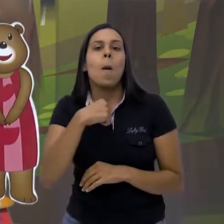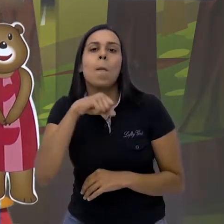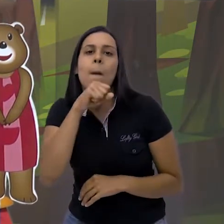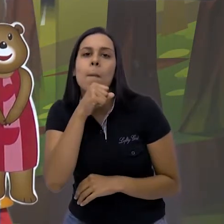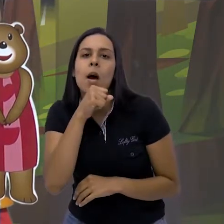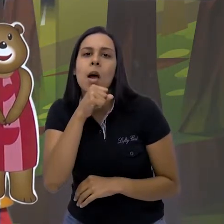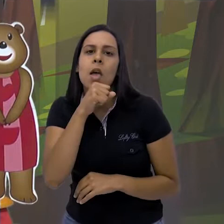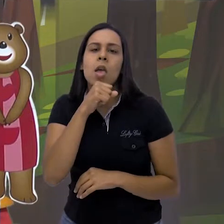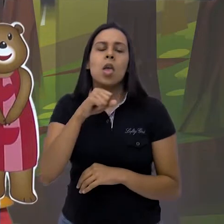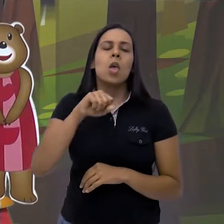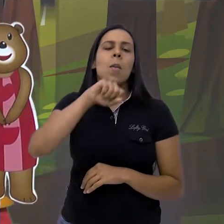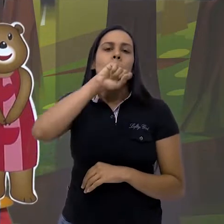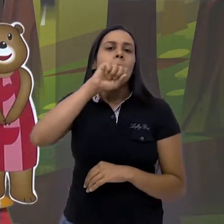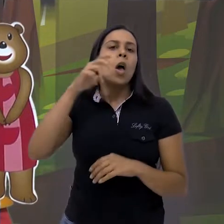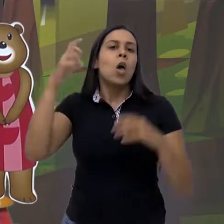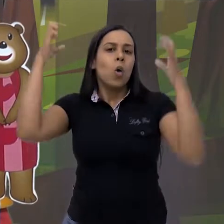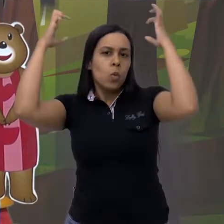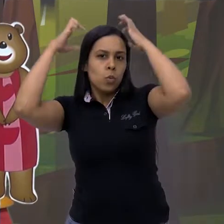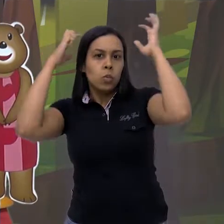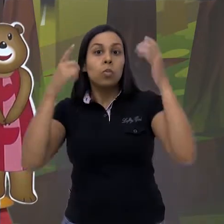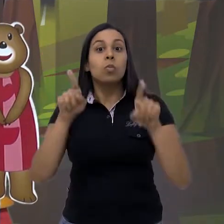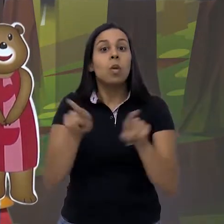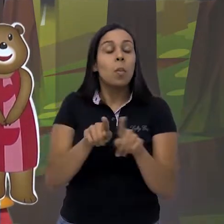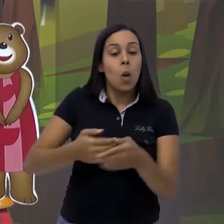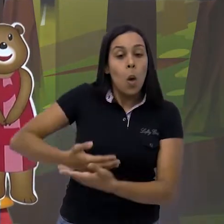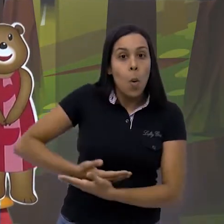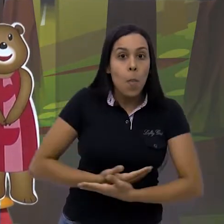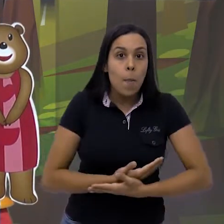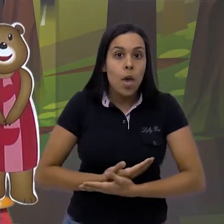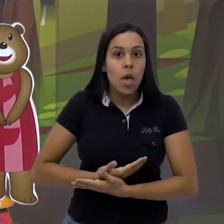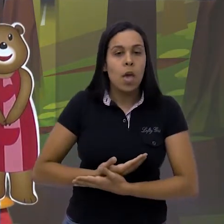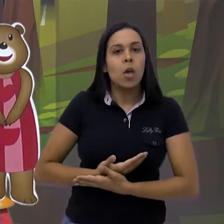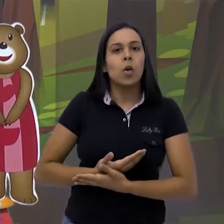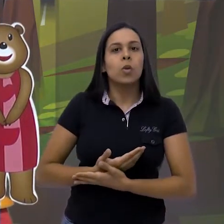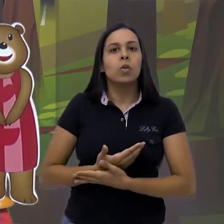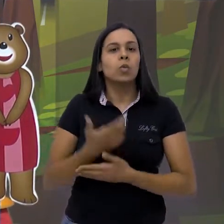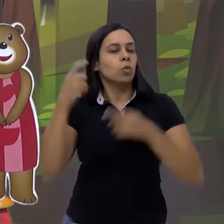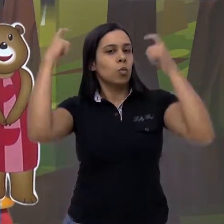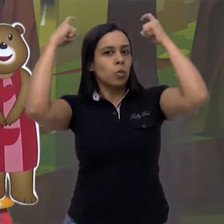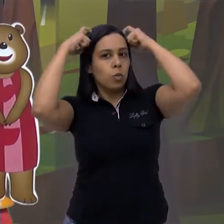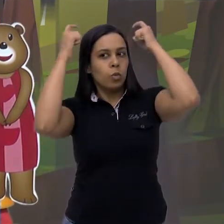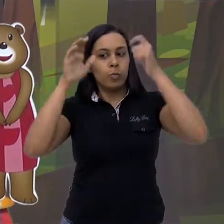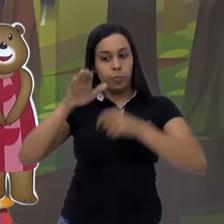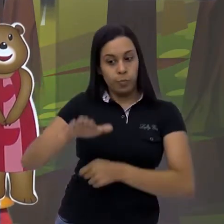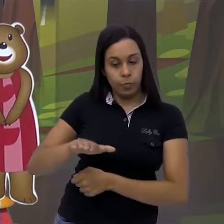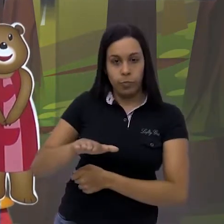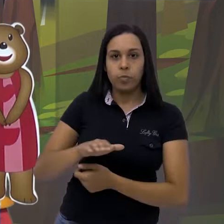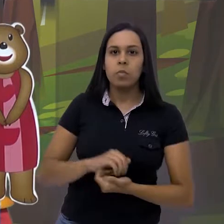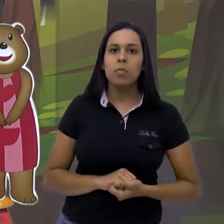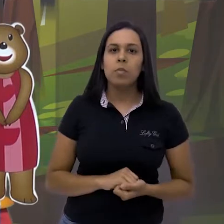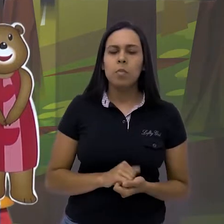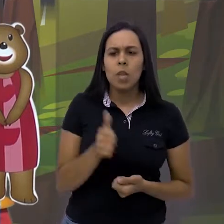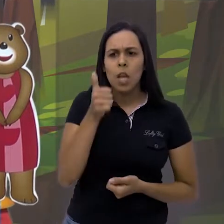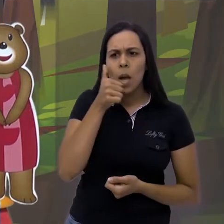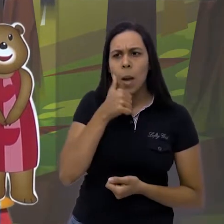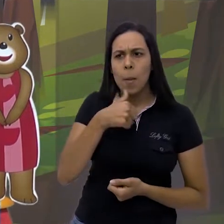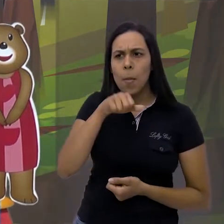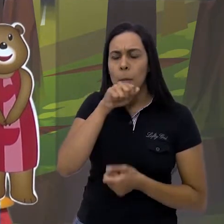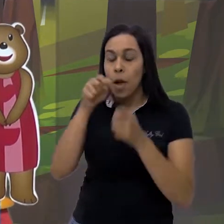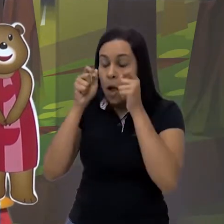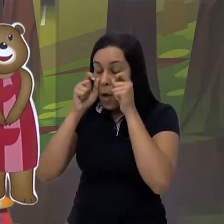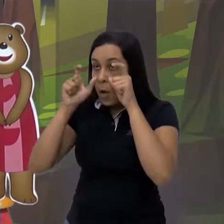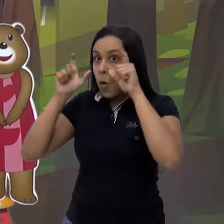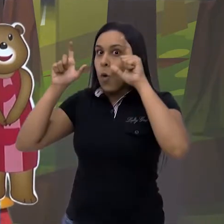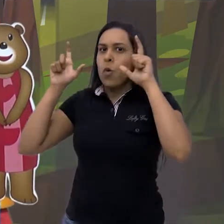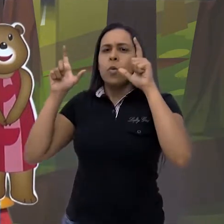e o pequenino bebê urso. No amanhã, a mamãe acordou e fez